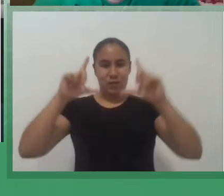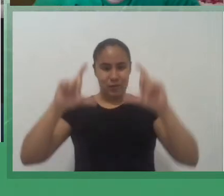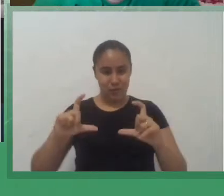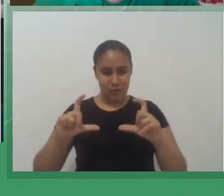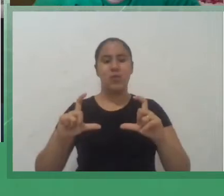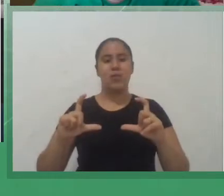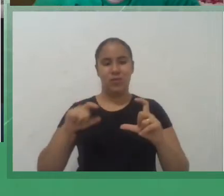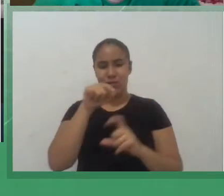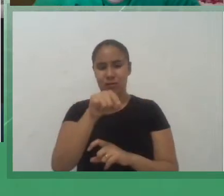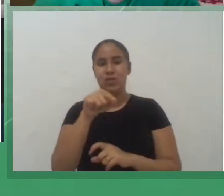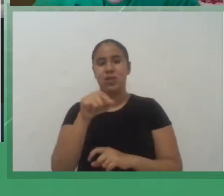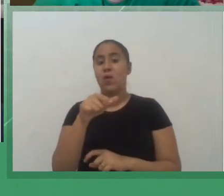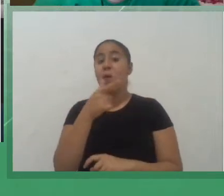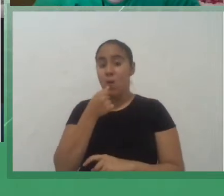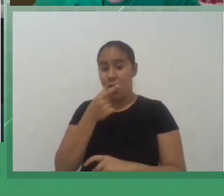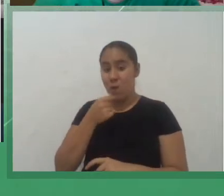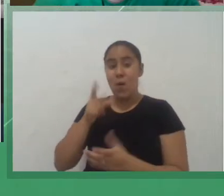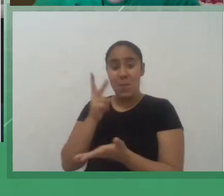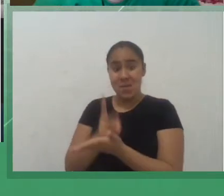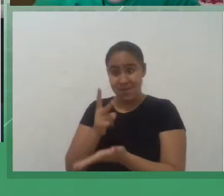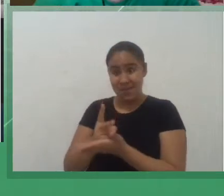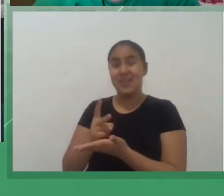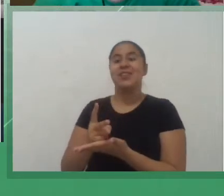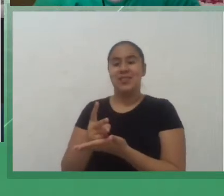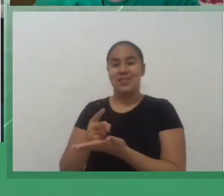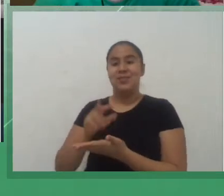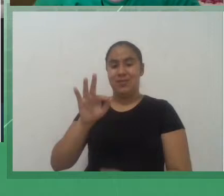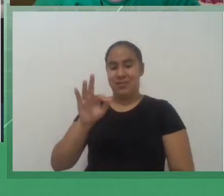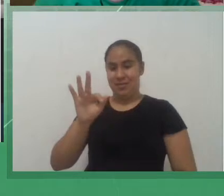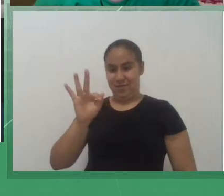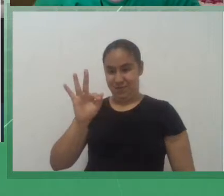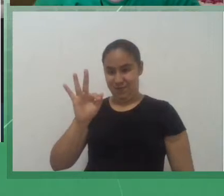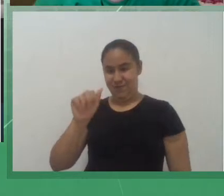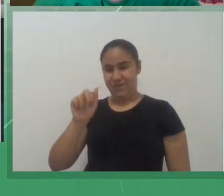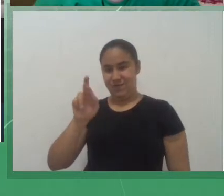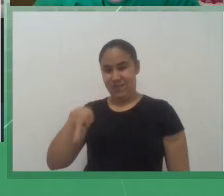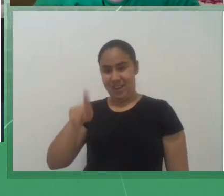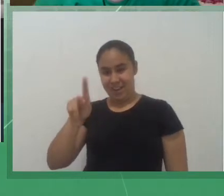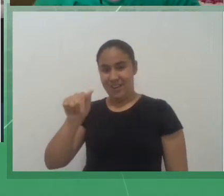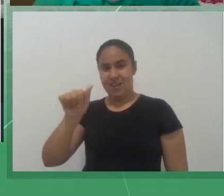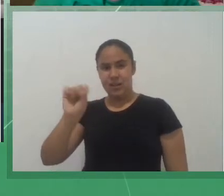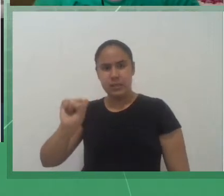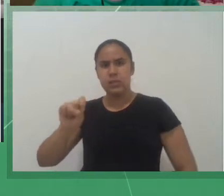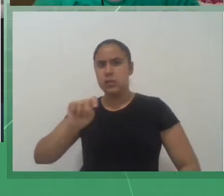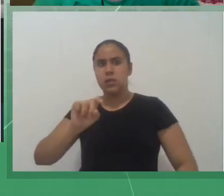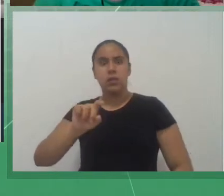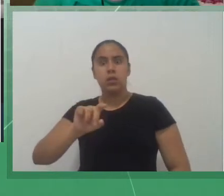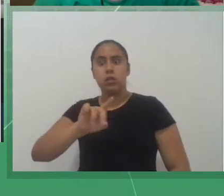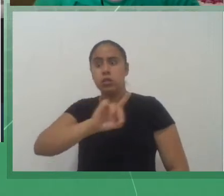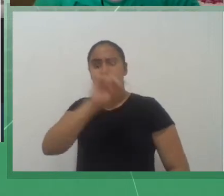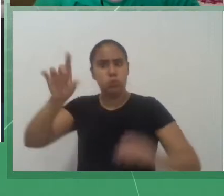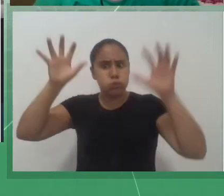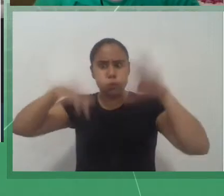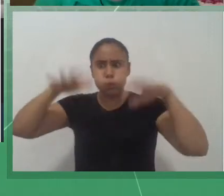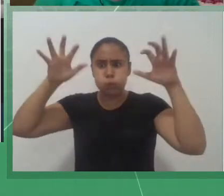mostrou os trabalhadores né num dia chuvoso por sinal e no que significa que nem chuva